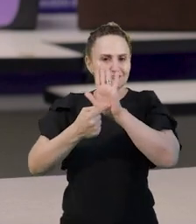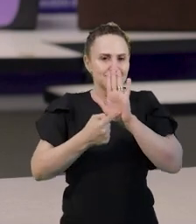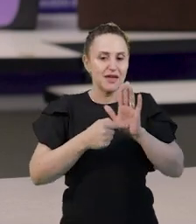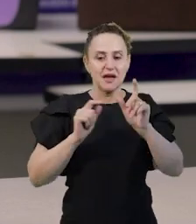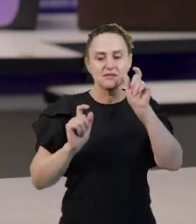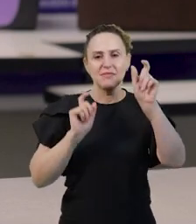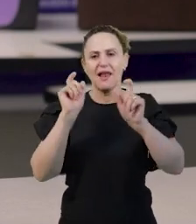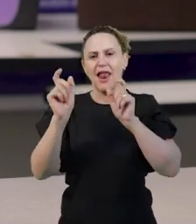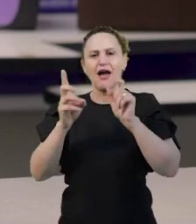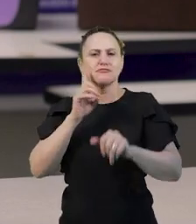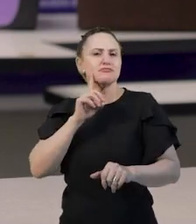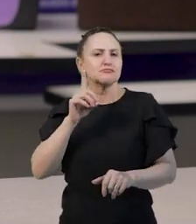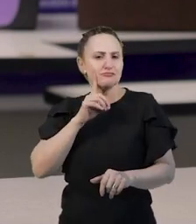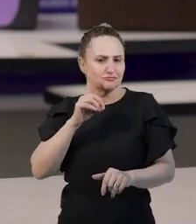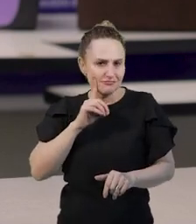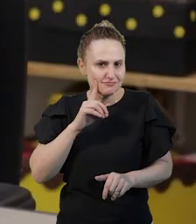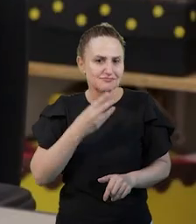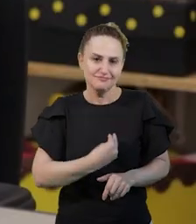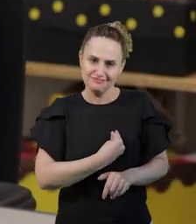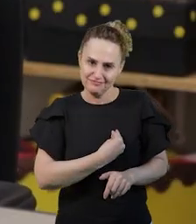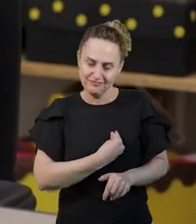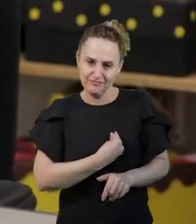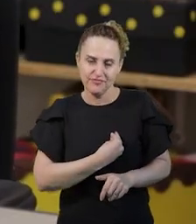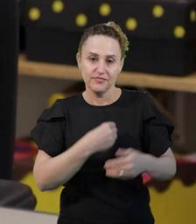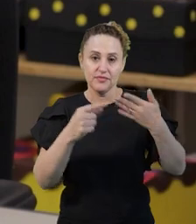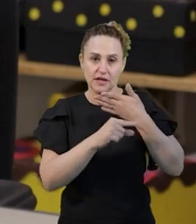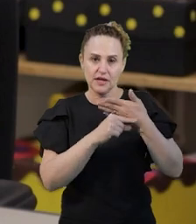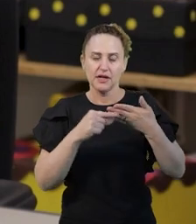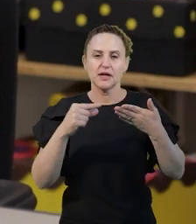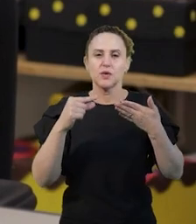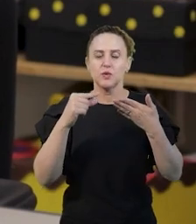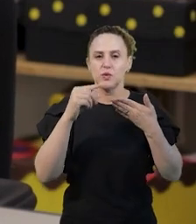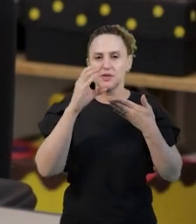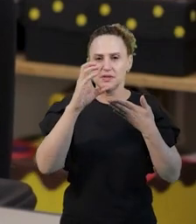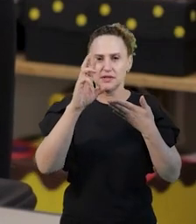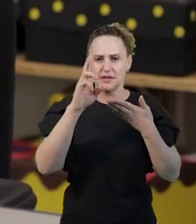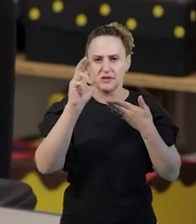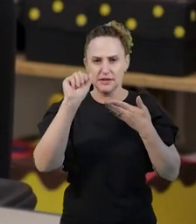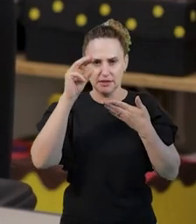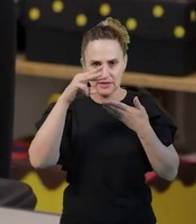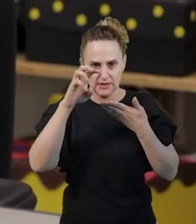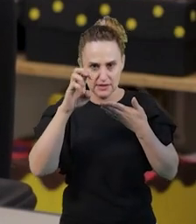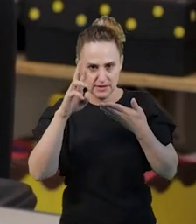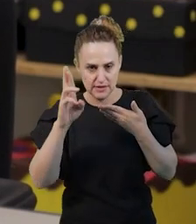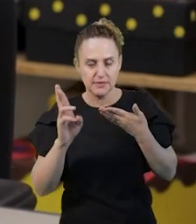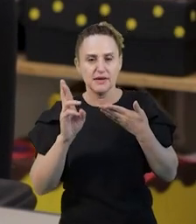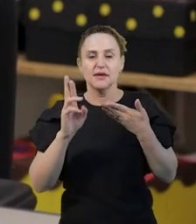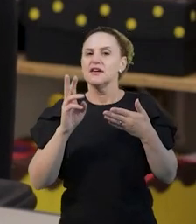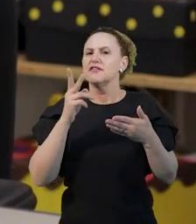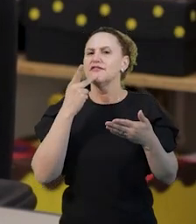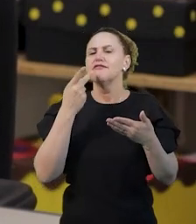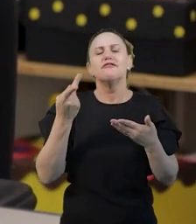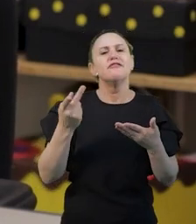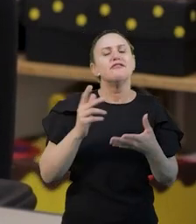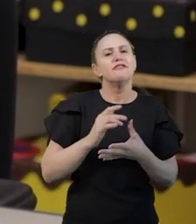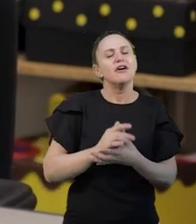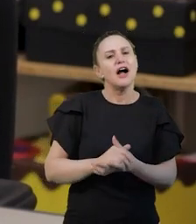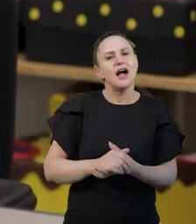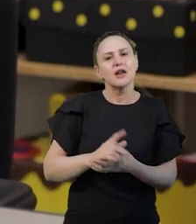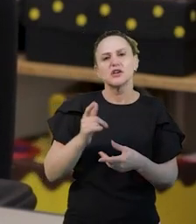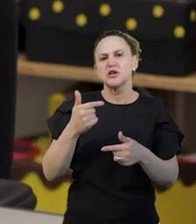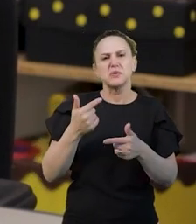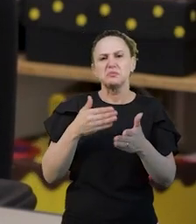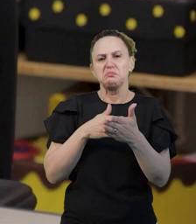cotidiano. Kramer e Abramovay colocam que não existe qualquer tipo de impedimento